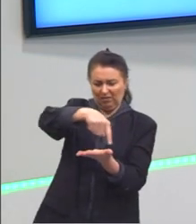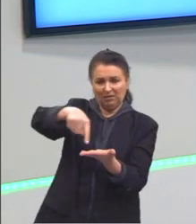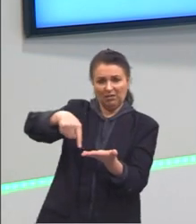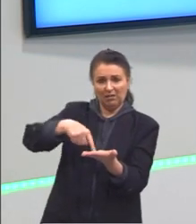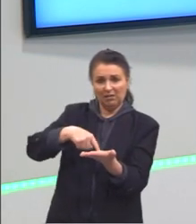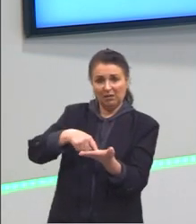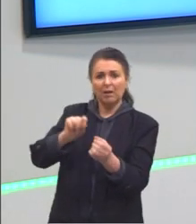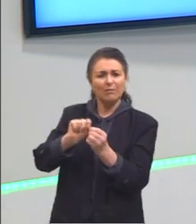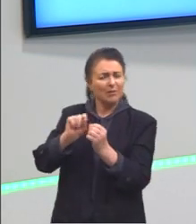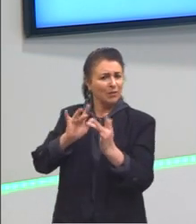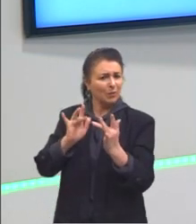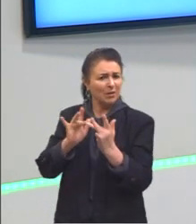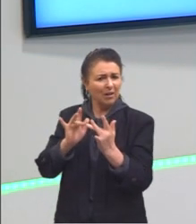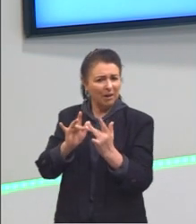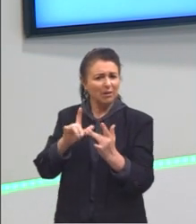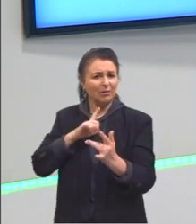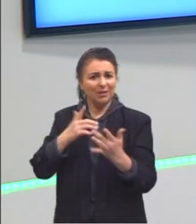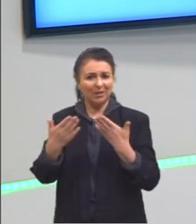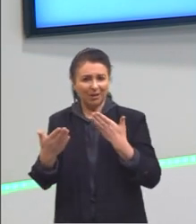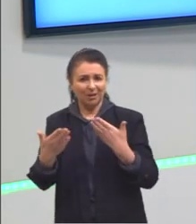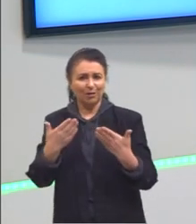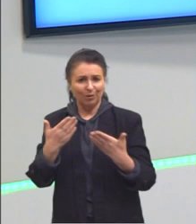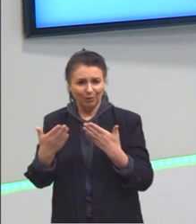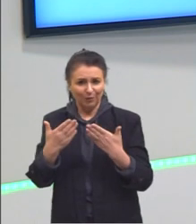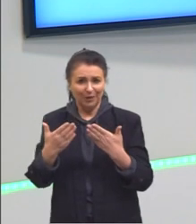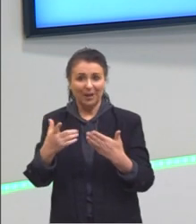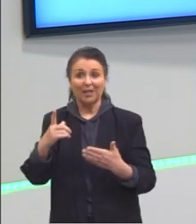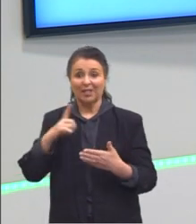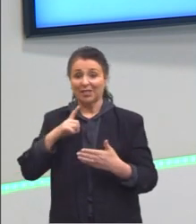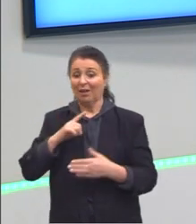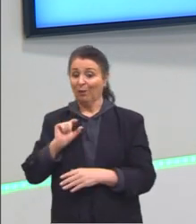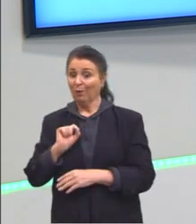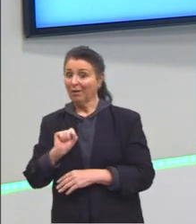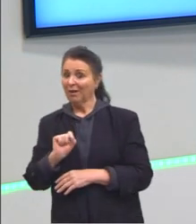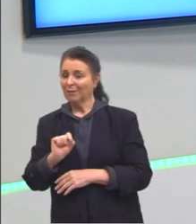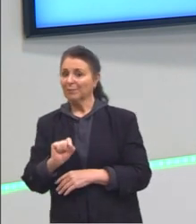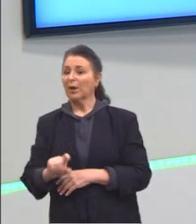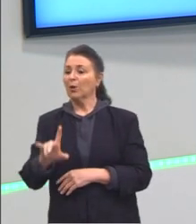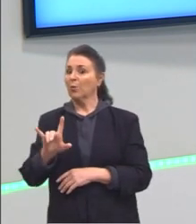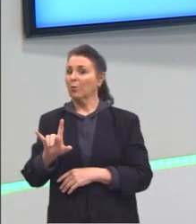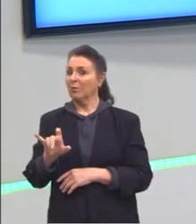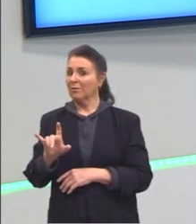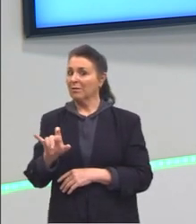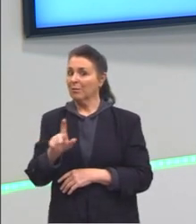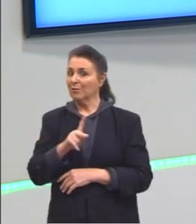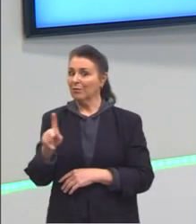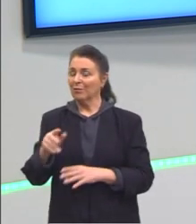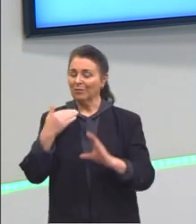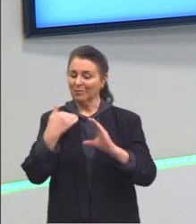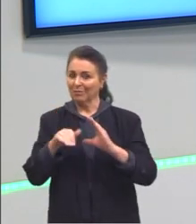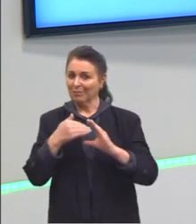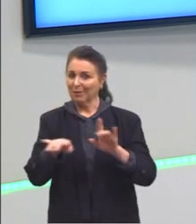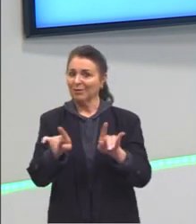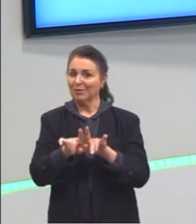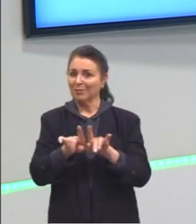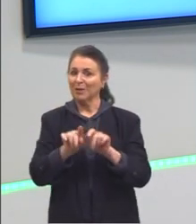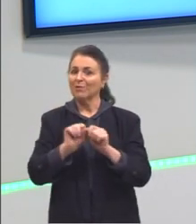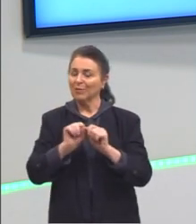entrar em contato, tirar as dúvidas. Então, deixo aqui de novo para vocês o Instagram e o e-mail, certo?